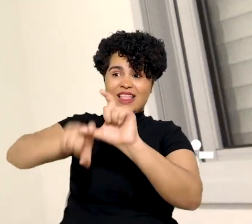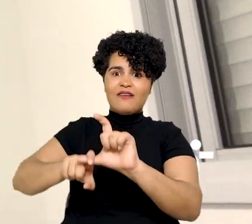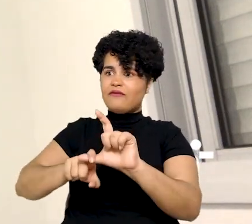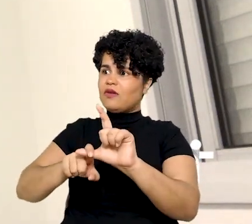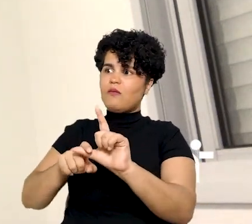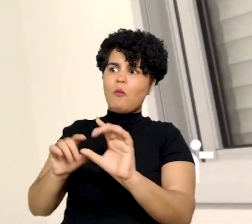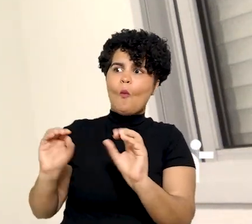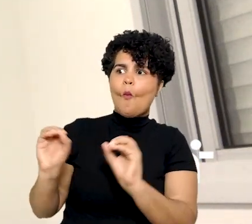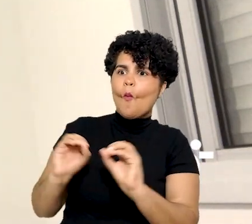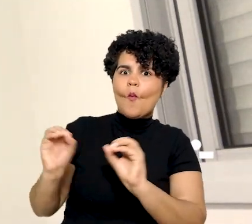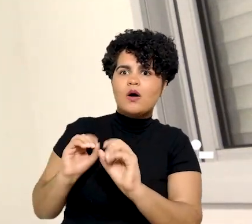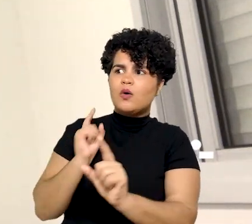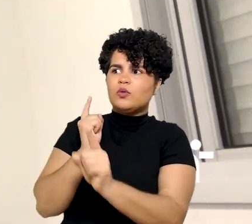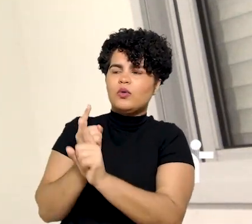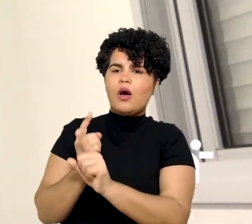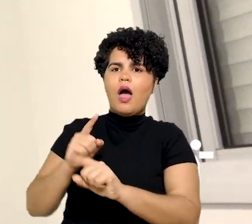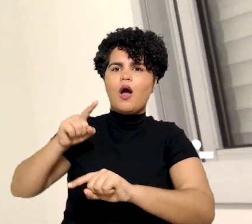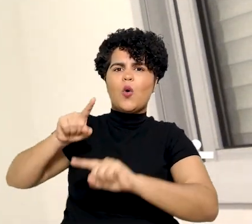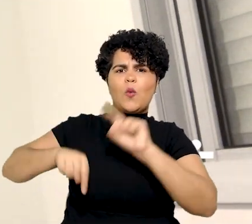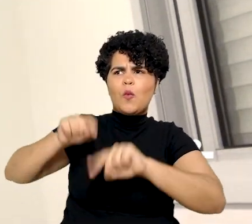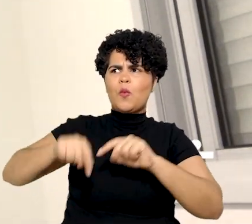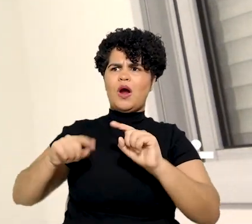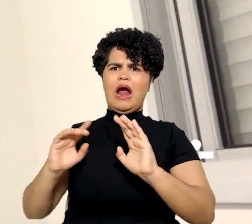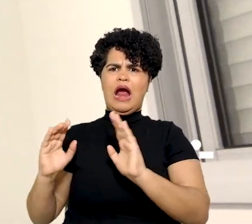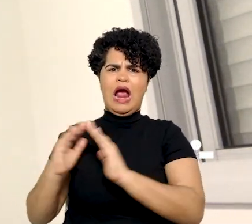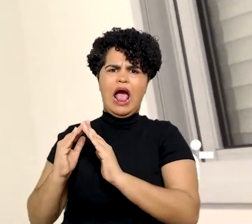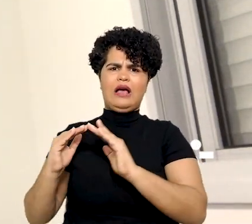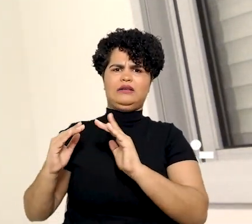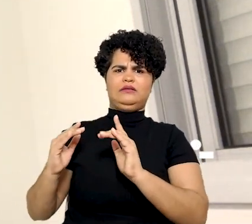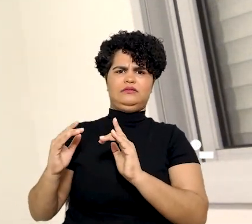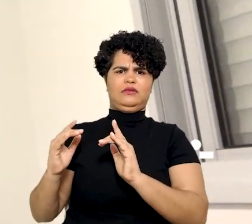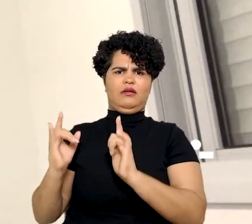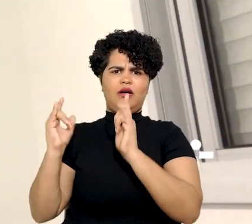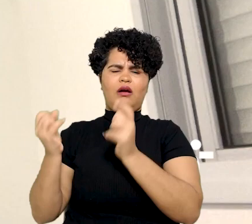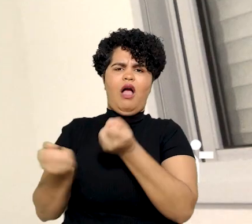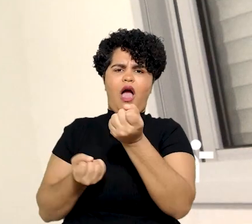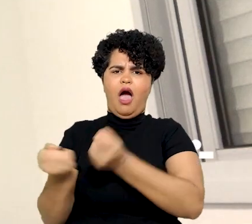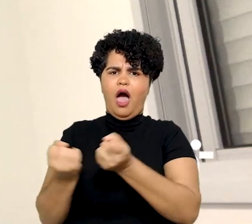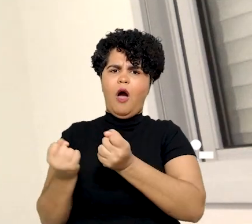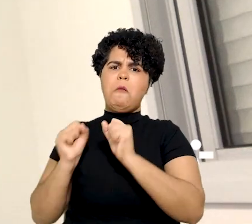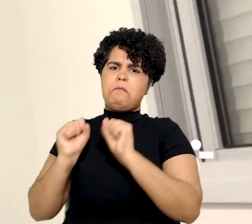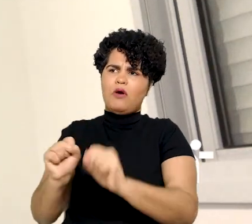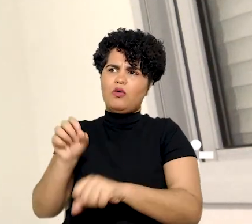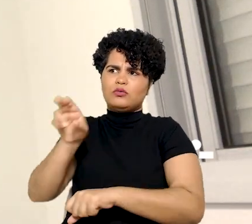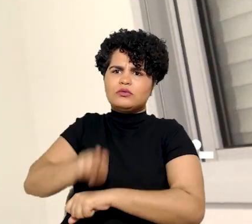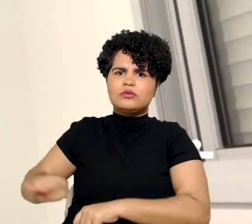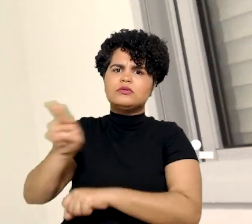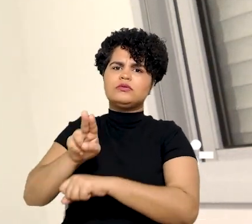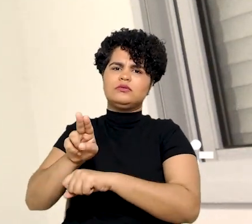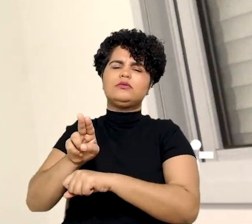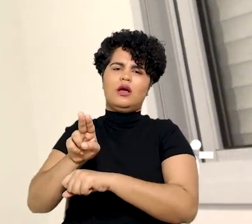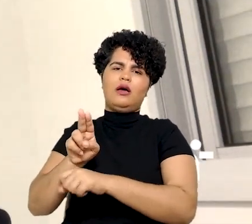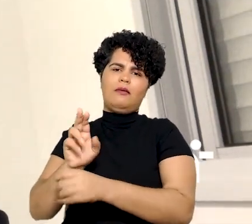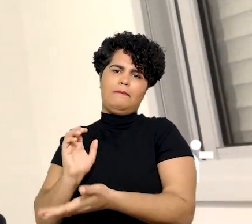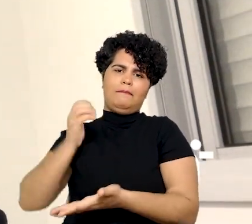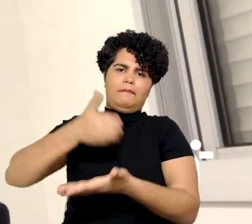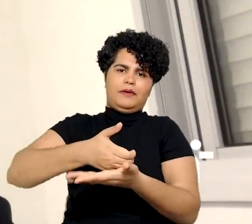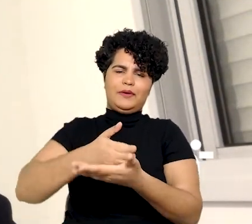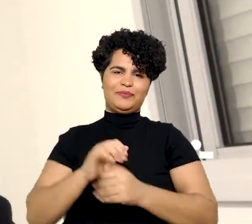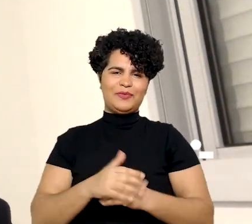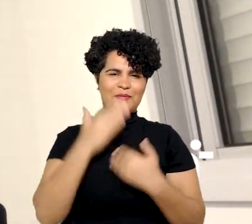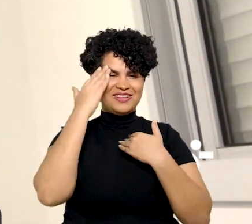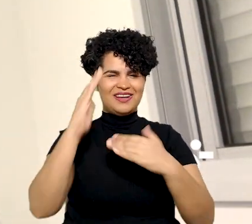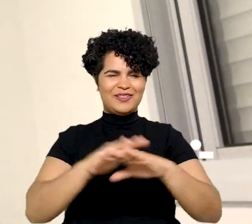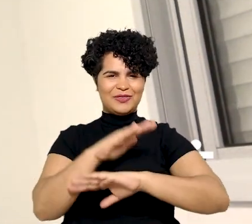é quando o devedor não for encontrado ou quando não forem localizados bens sobre os quais possa recair a penhora. Muito